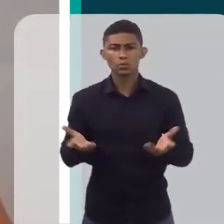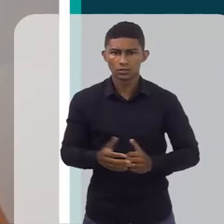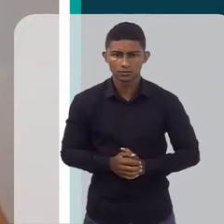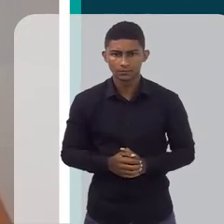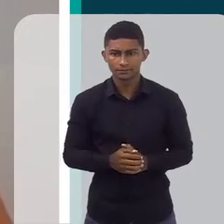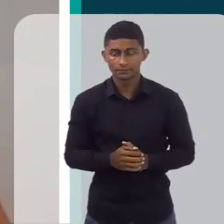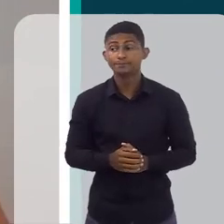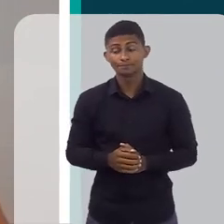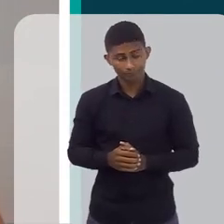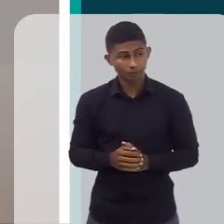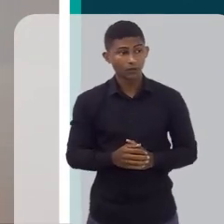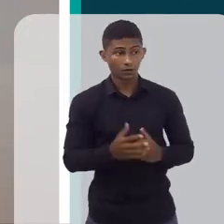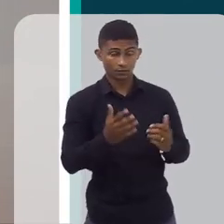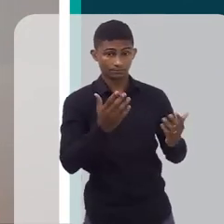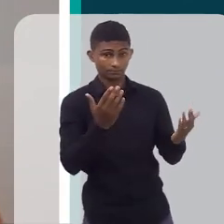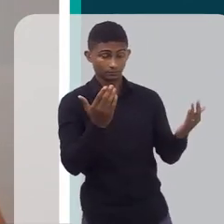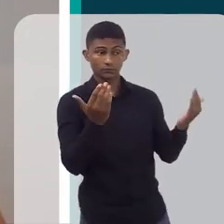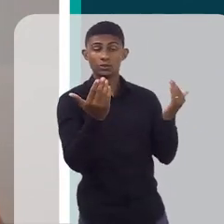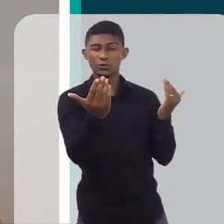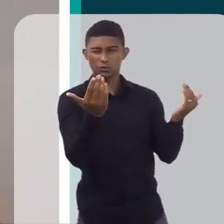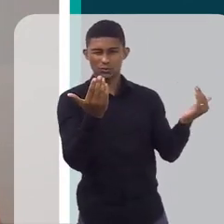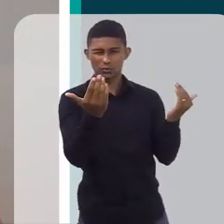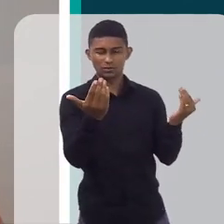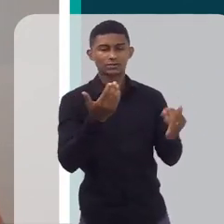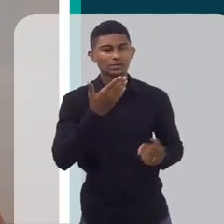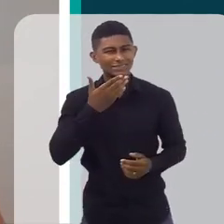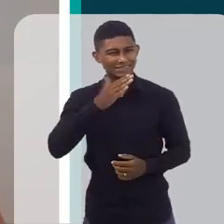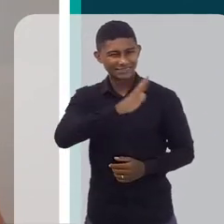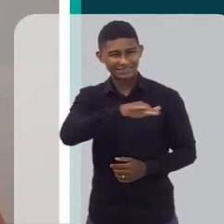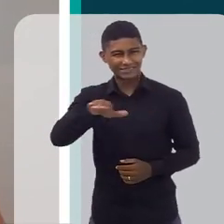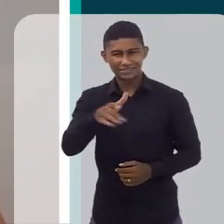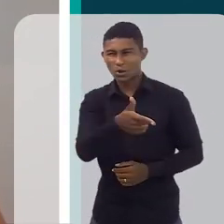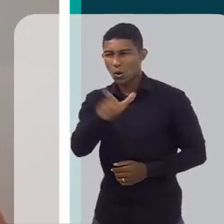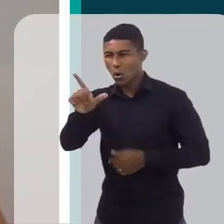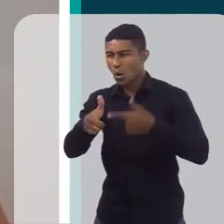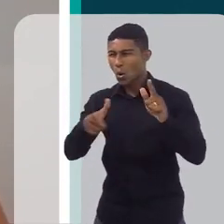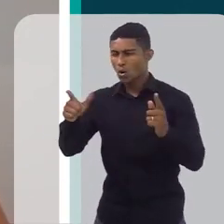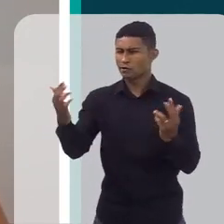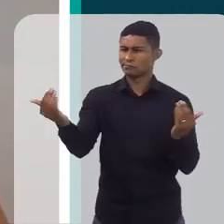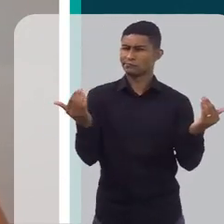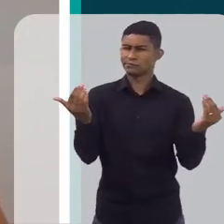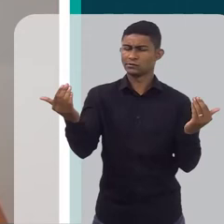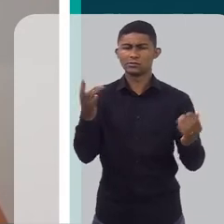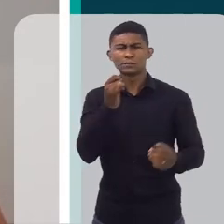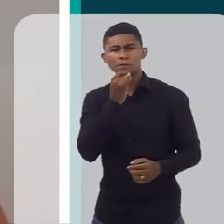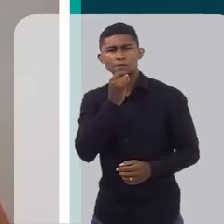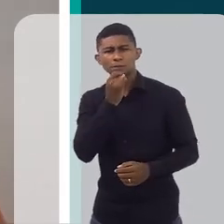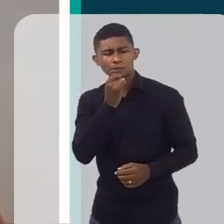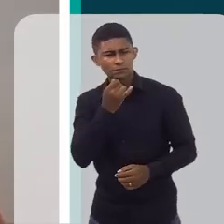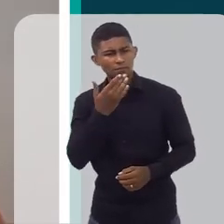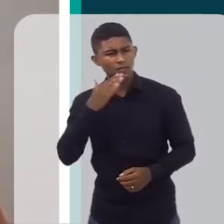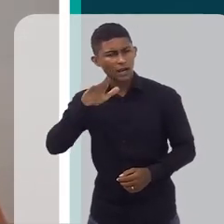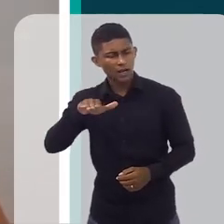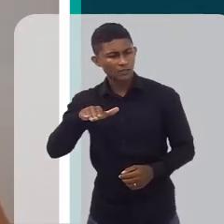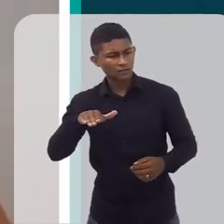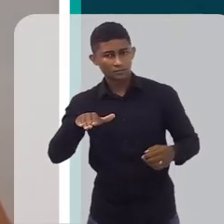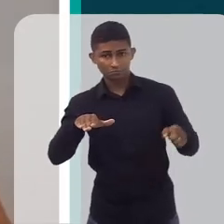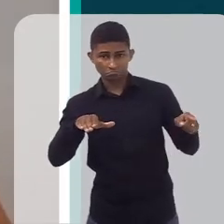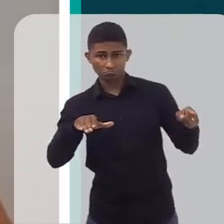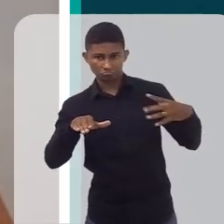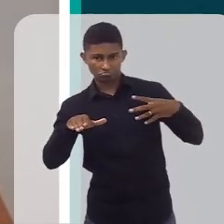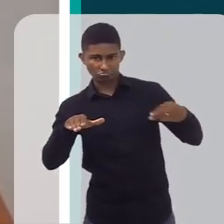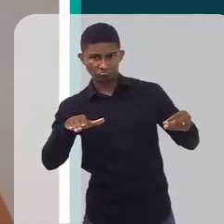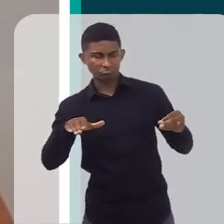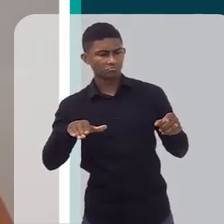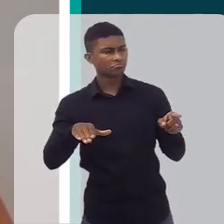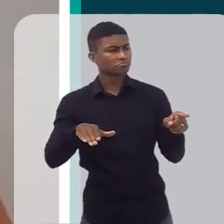É, é comparando um pouquinho ela com as outras crianças, né? Se ela estiver num padrão um pouco diferente, então, das outras crianças,